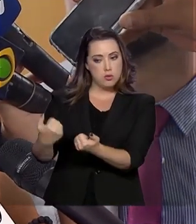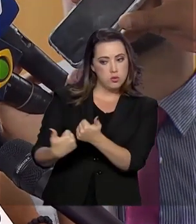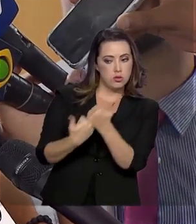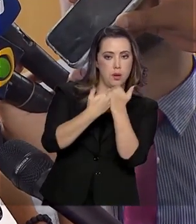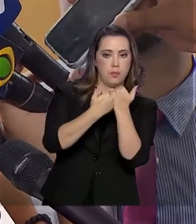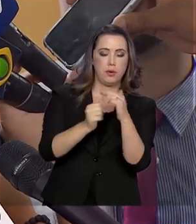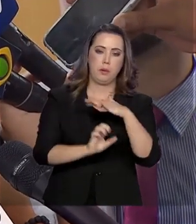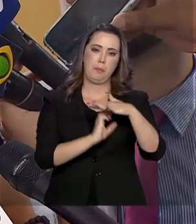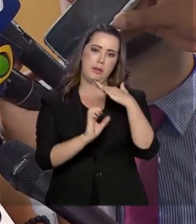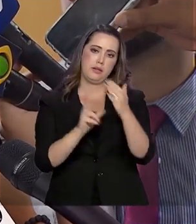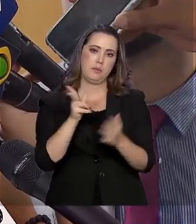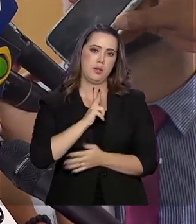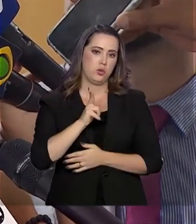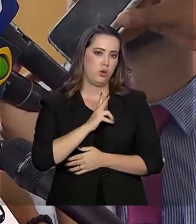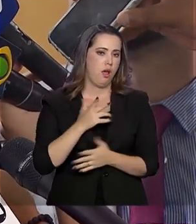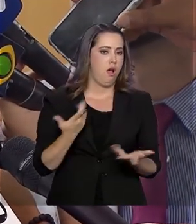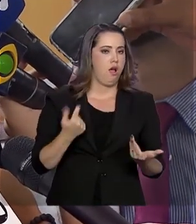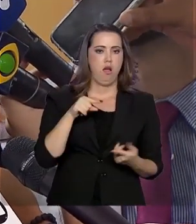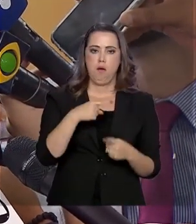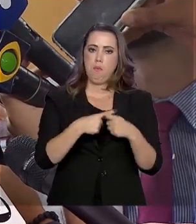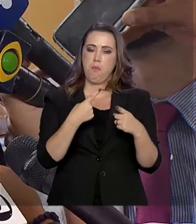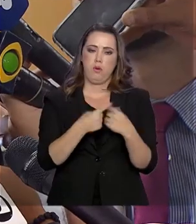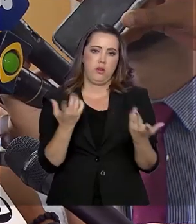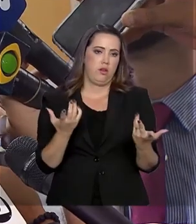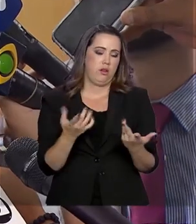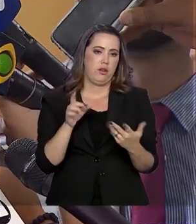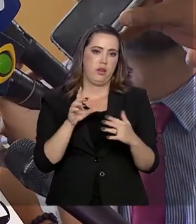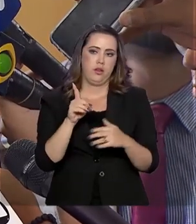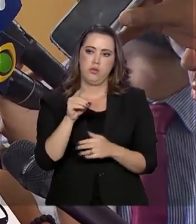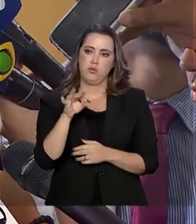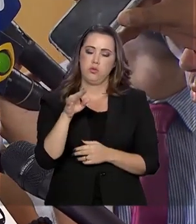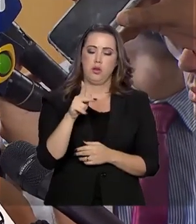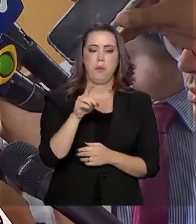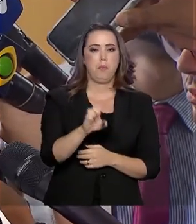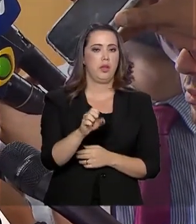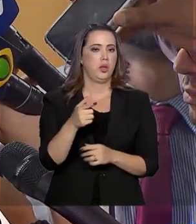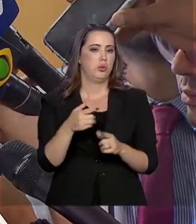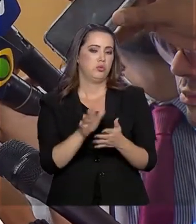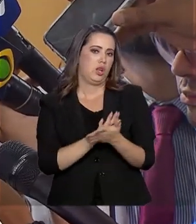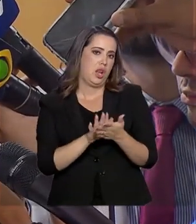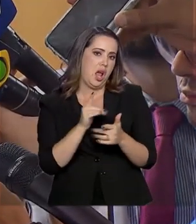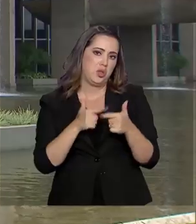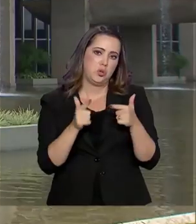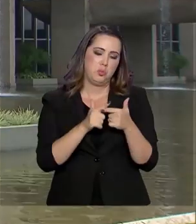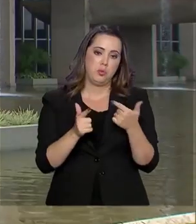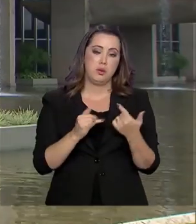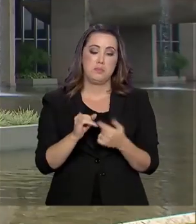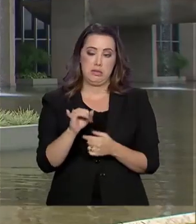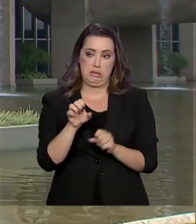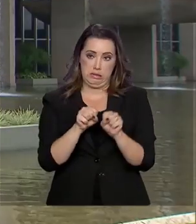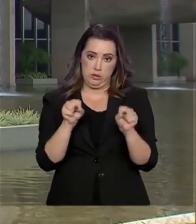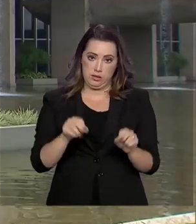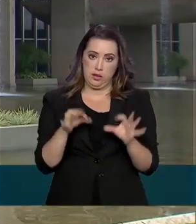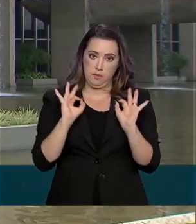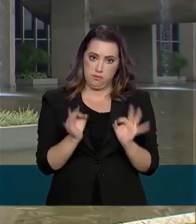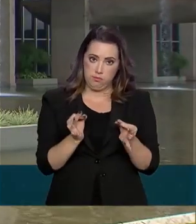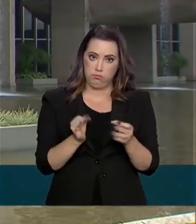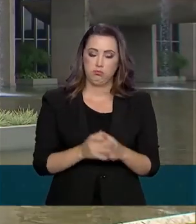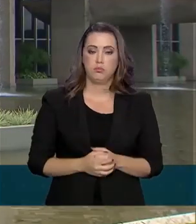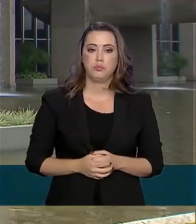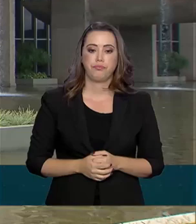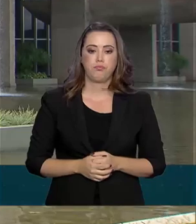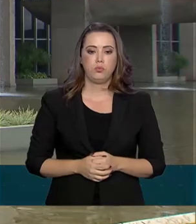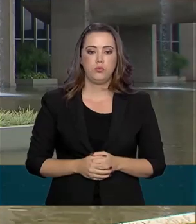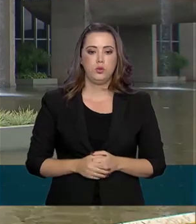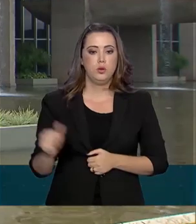Iniciativa privada. O DPEM não tem preconceito com o tipo de unidade prisional desde que ela funcione. Em termos absolutos, o Brasil tem a